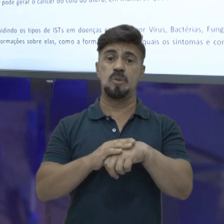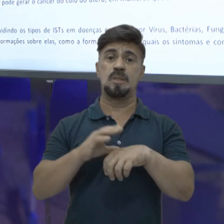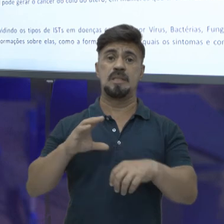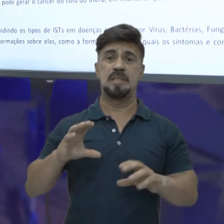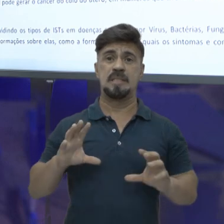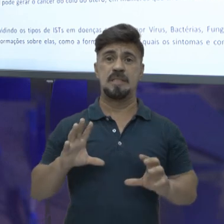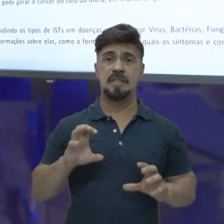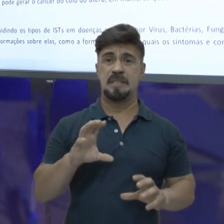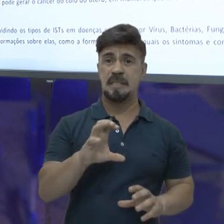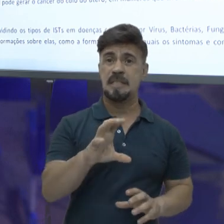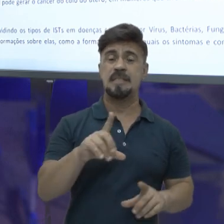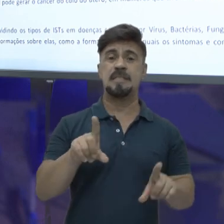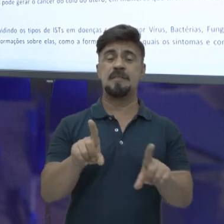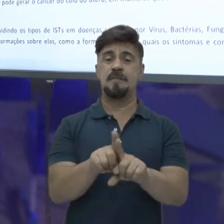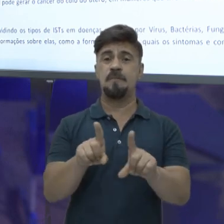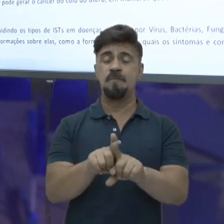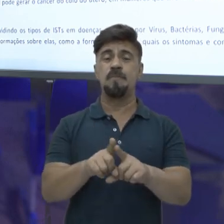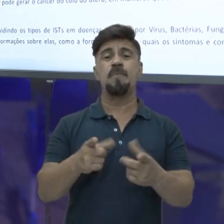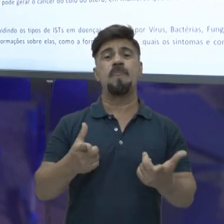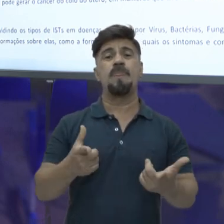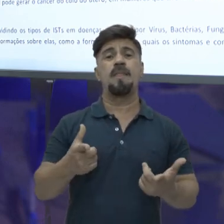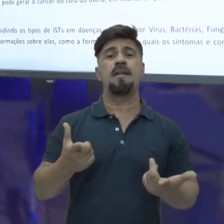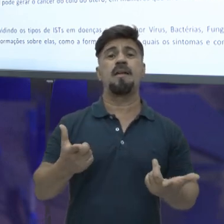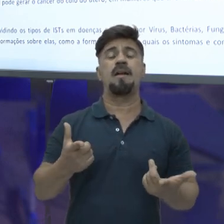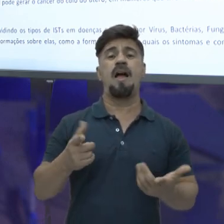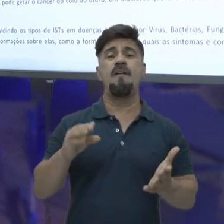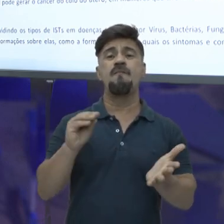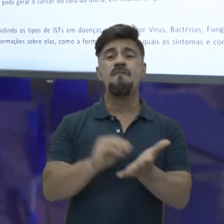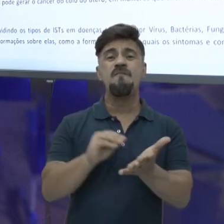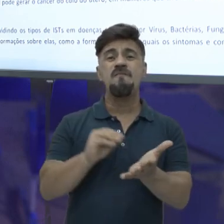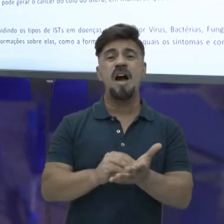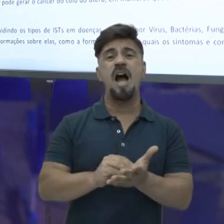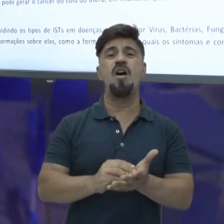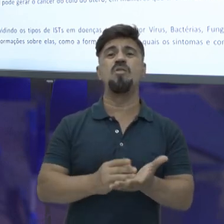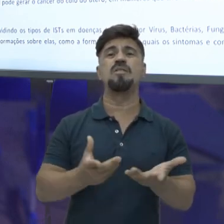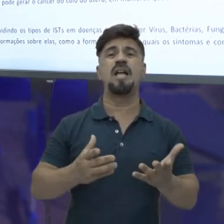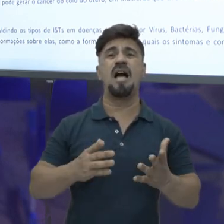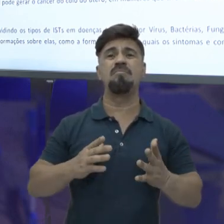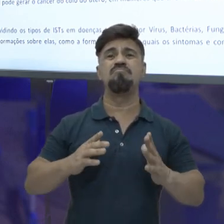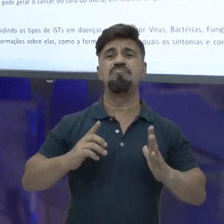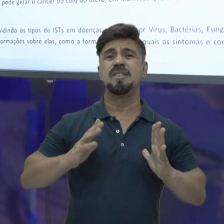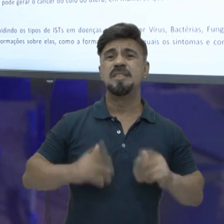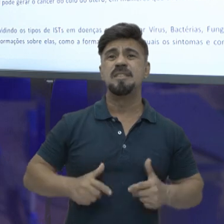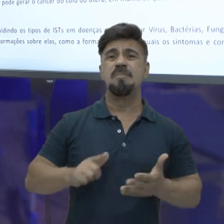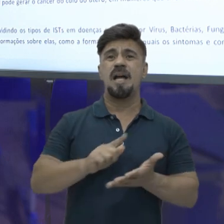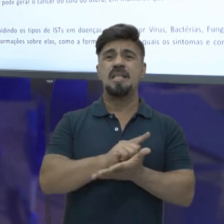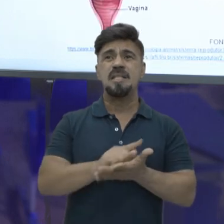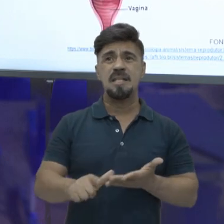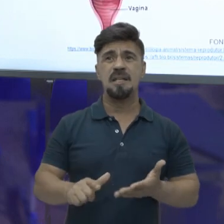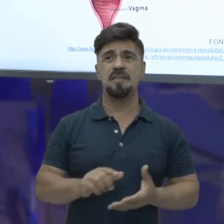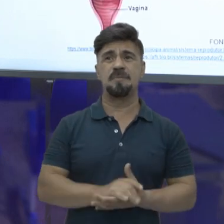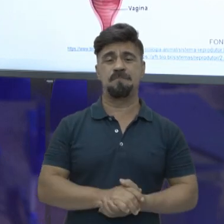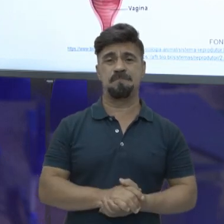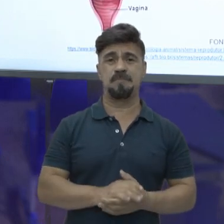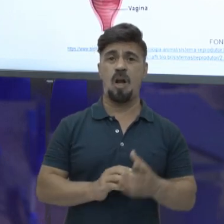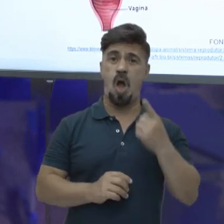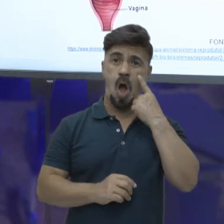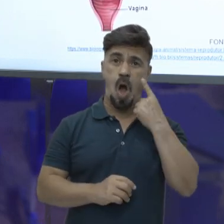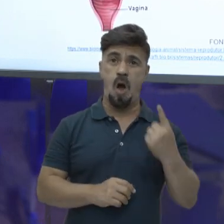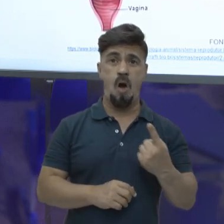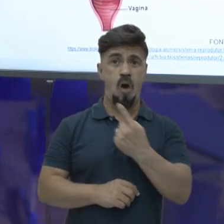colo do útero, como também a falta de higiene. A falta de higiene vai fazer com que, deixa eu mostrar aqui pra vocês,